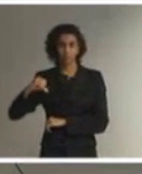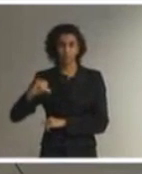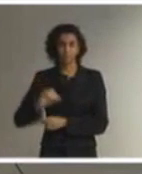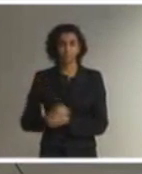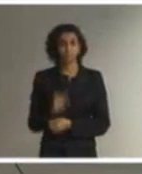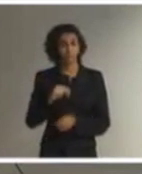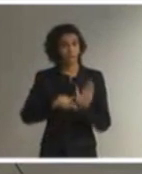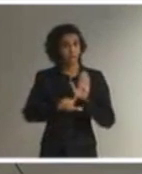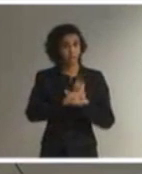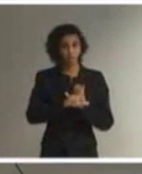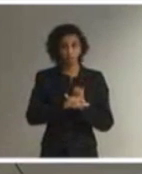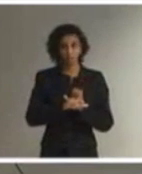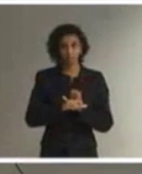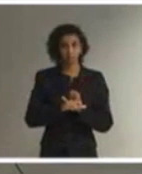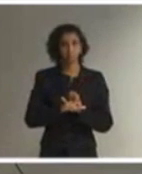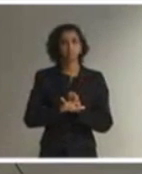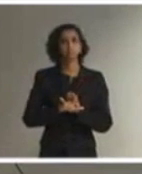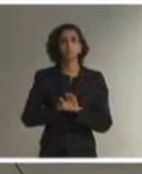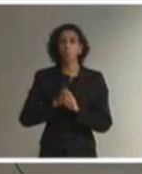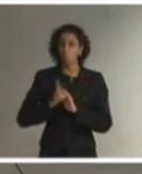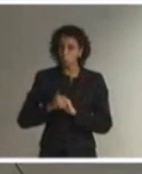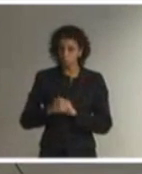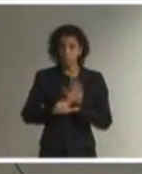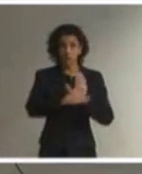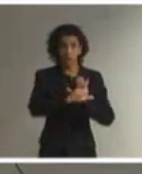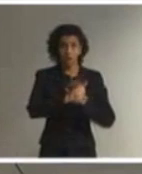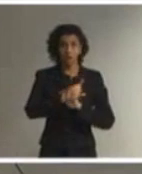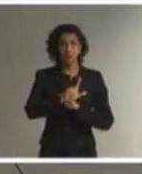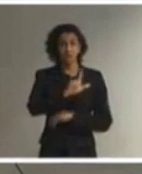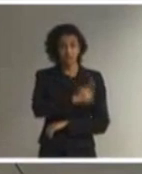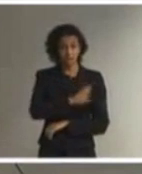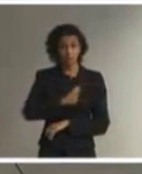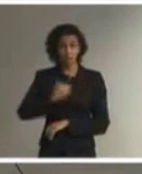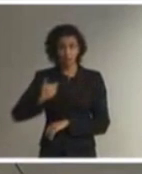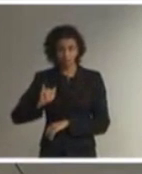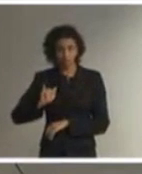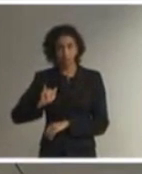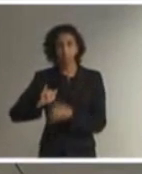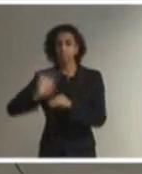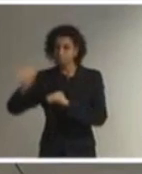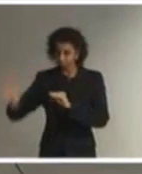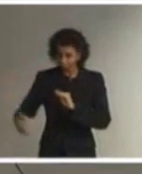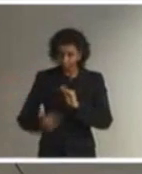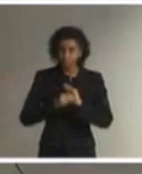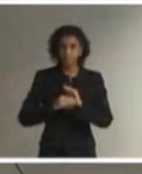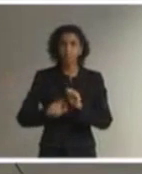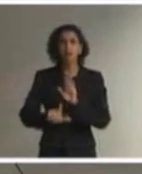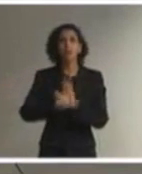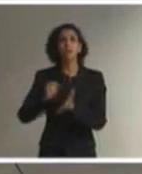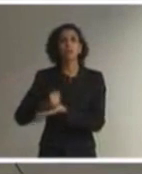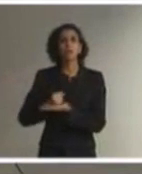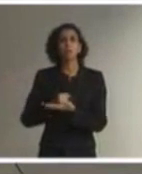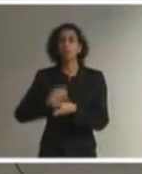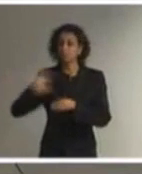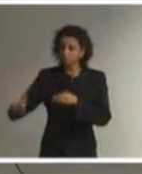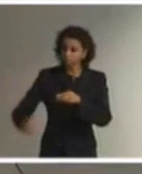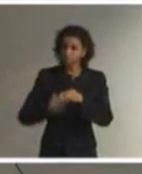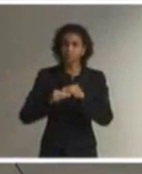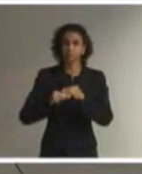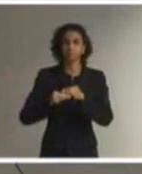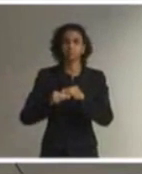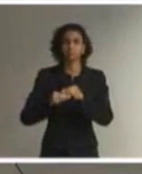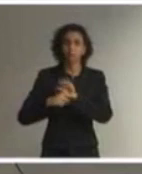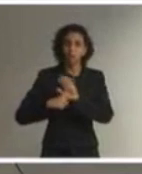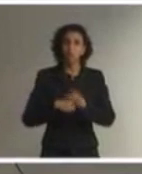Essa lei não foi revogada pela LBI, ao contrário, ela foi aperfeiçoada para dar mais instrumentos, não só ao